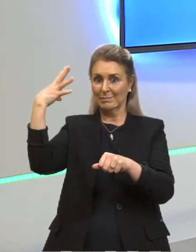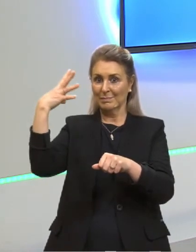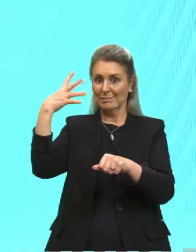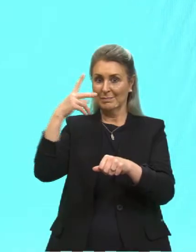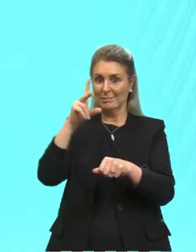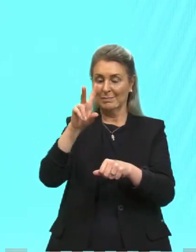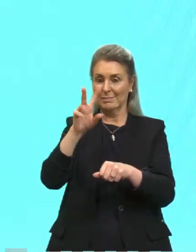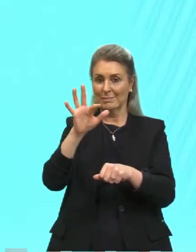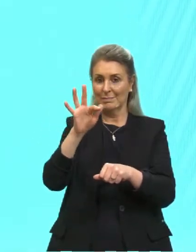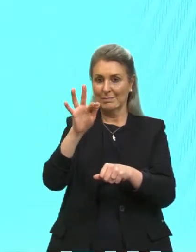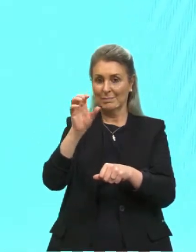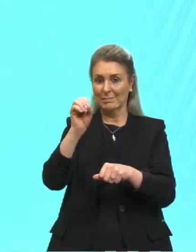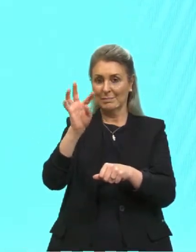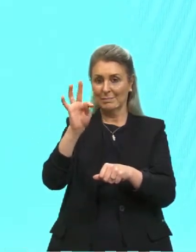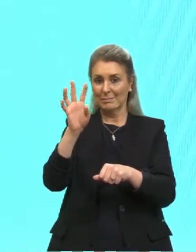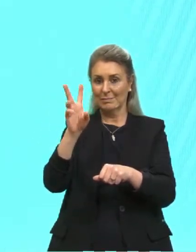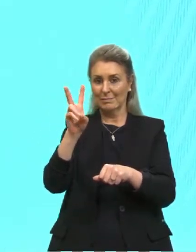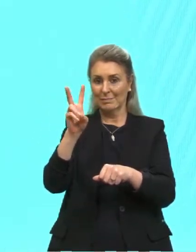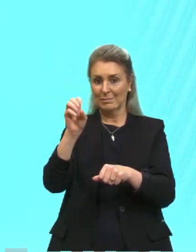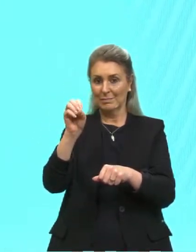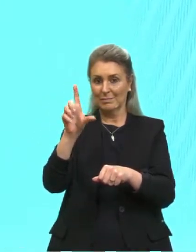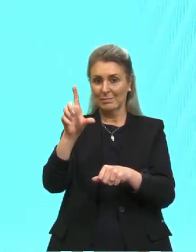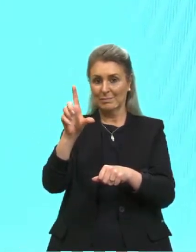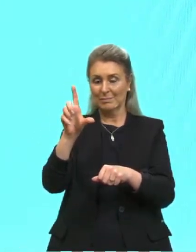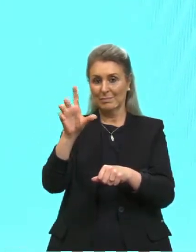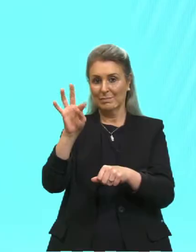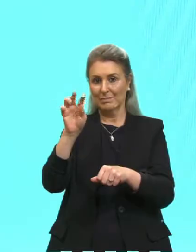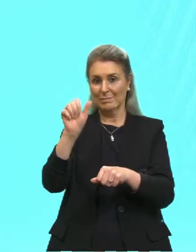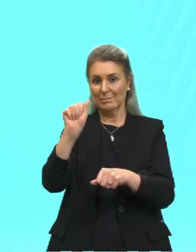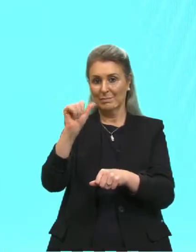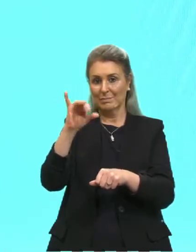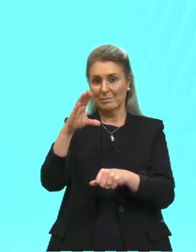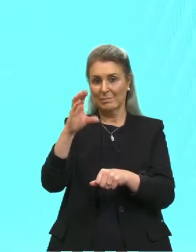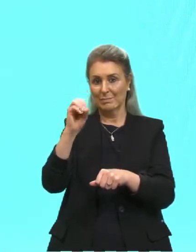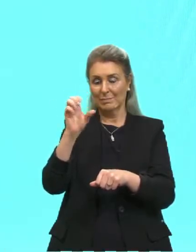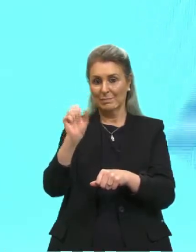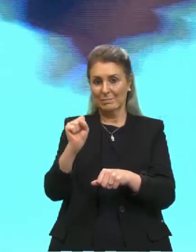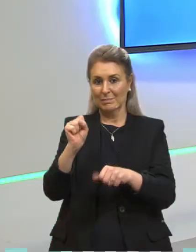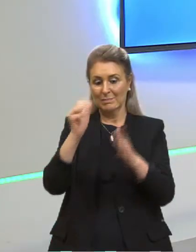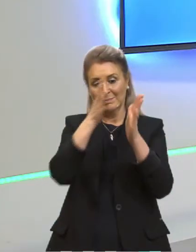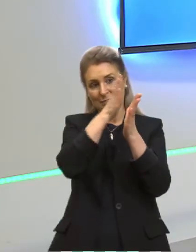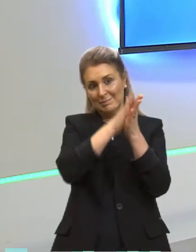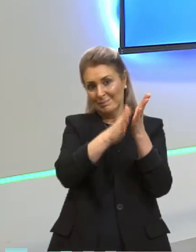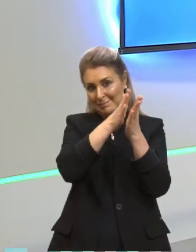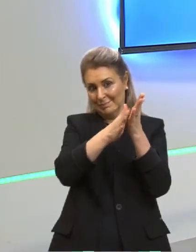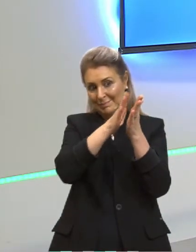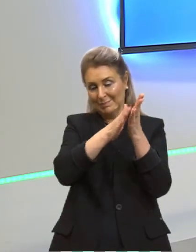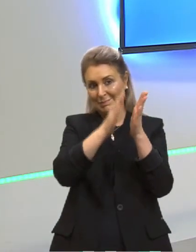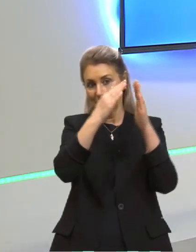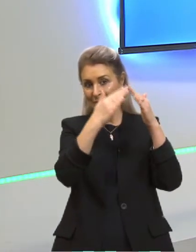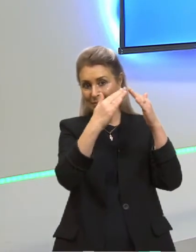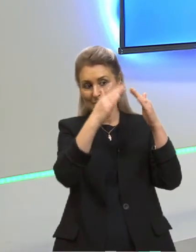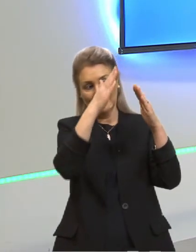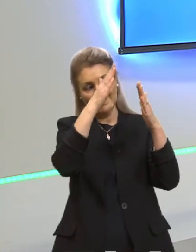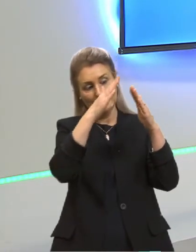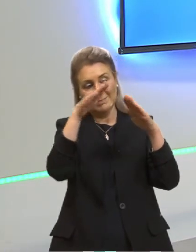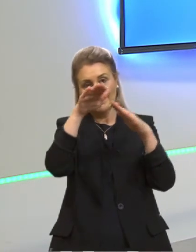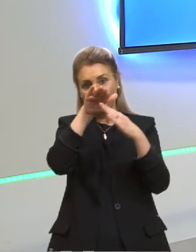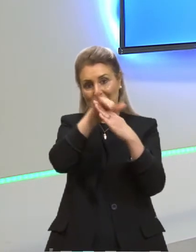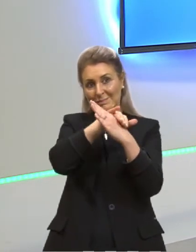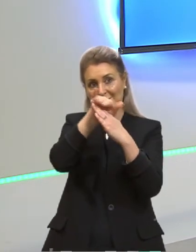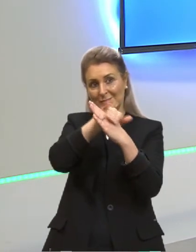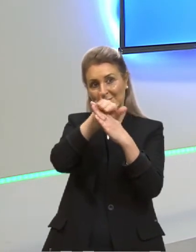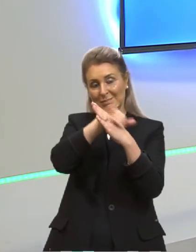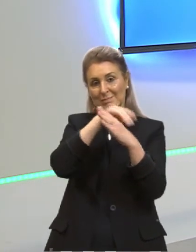aqueles painéis que esquentam água, sabe? Painéis fotovoltaicos, né? Aqueles, os nossos